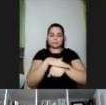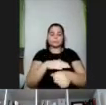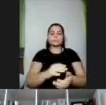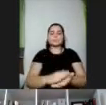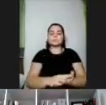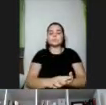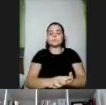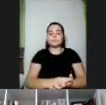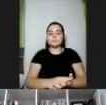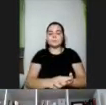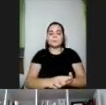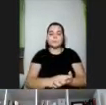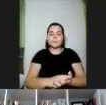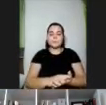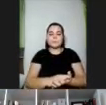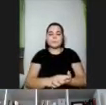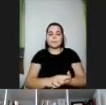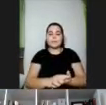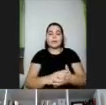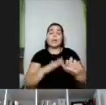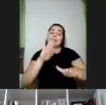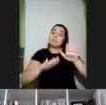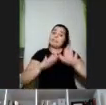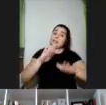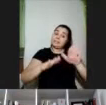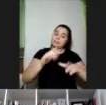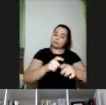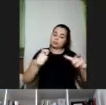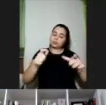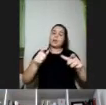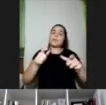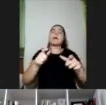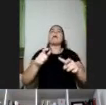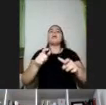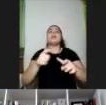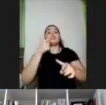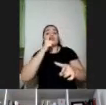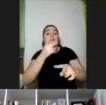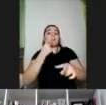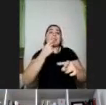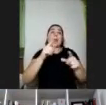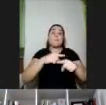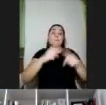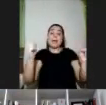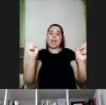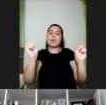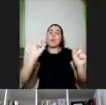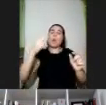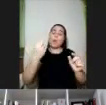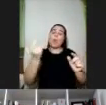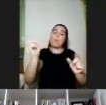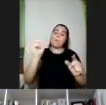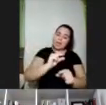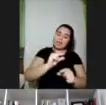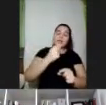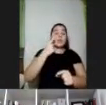direcionadas às perguntas do grupo. Dependendo do tamanho do grupo, a gente consegue abrir mais para intervenções diretas ou não. Vamos vendo aí como é que, ao longo aqui,